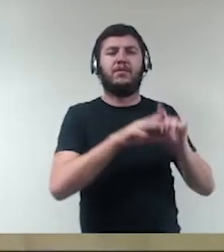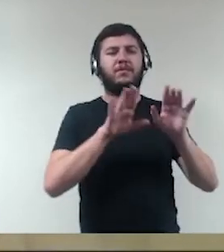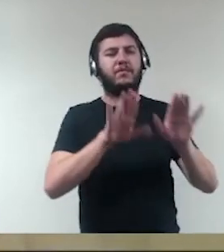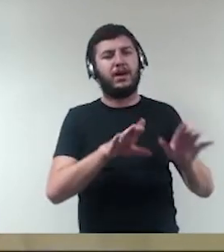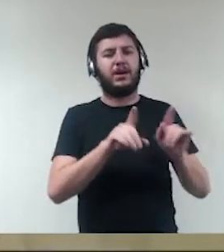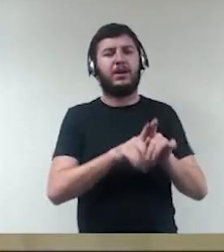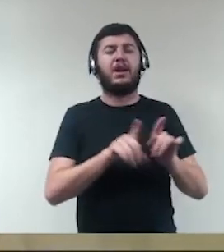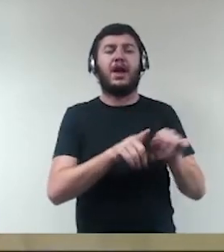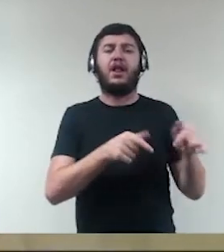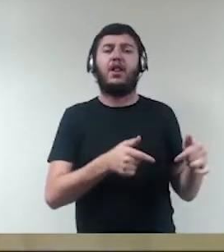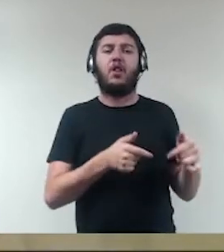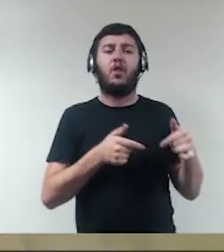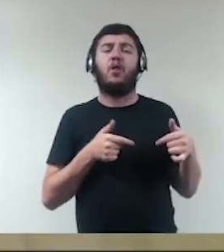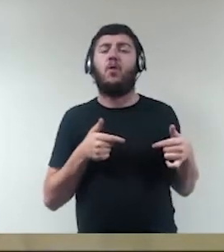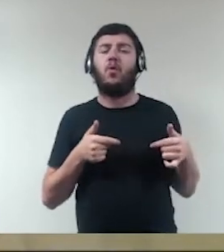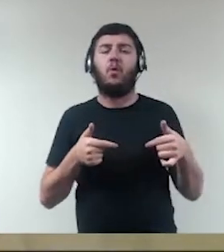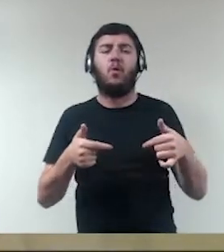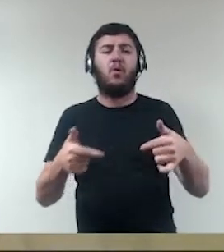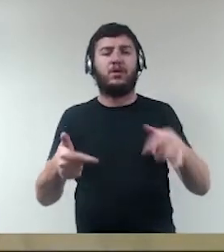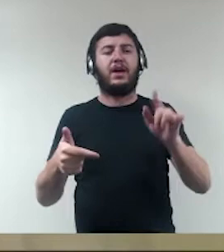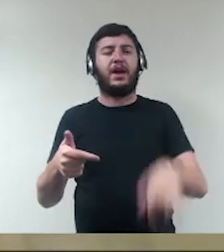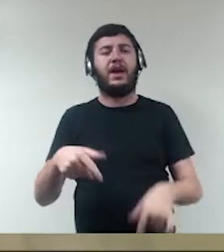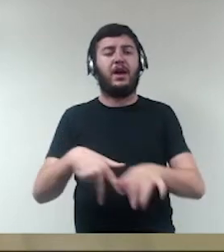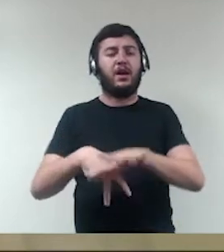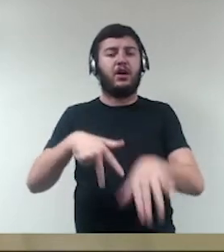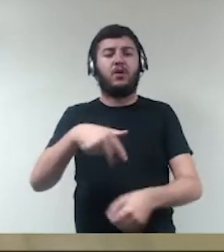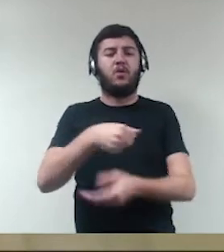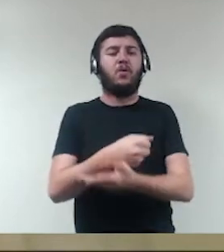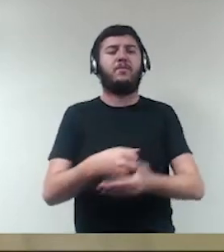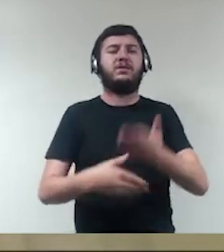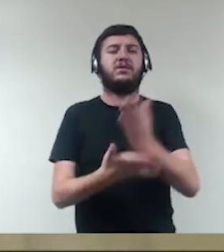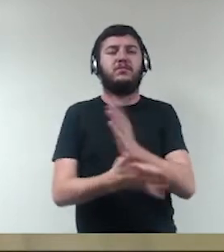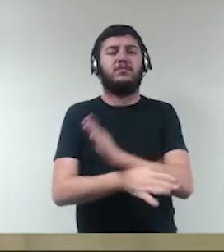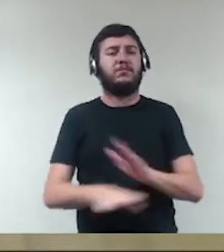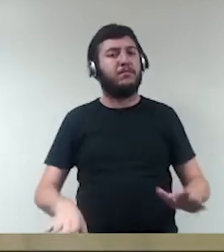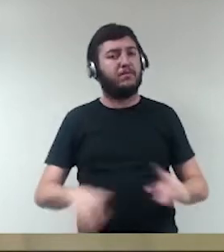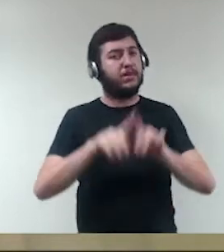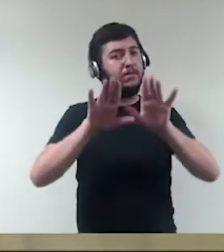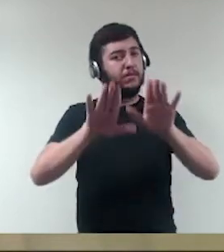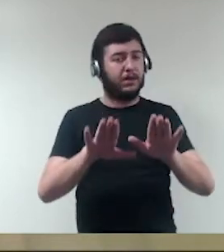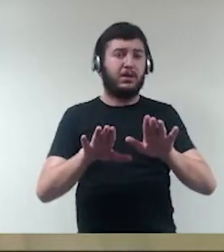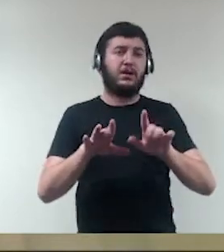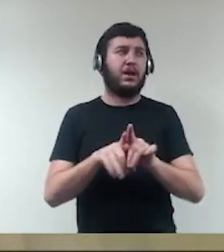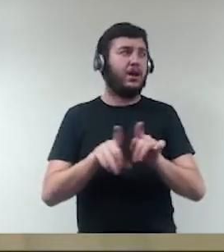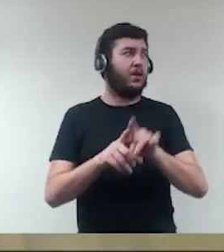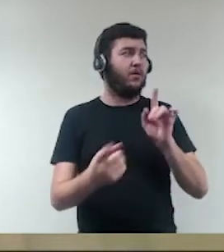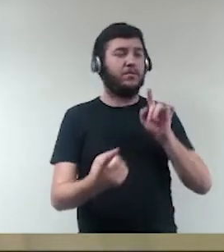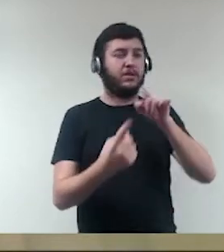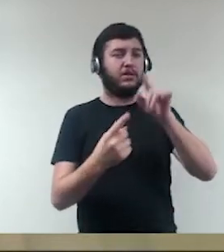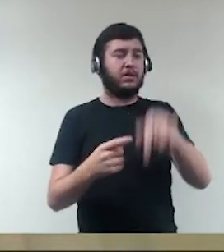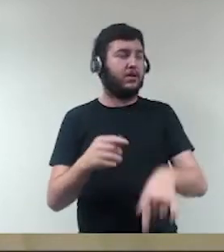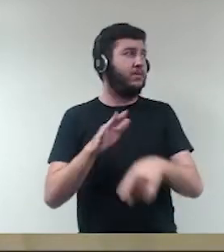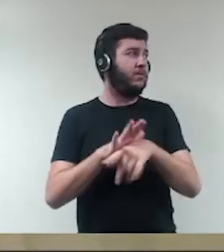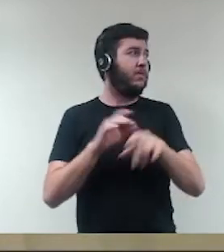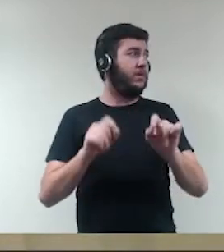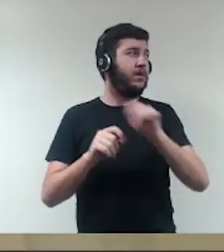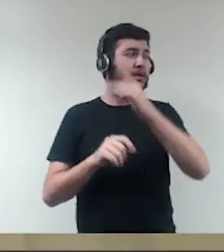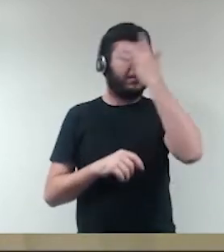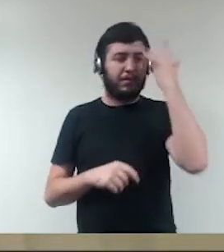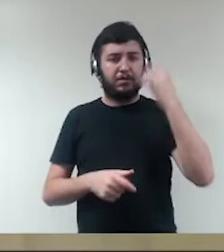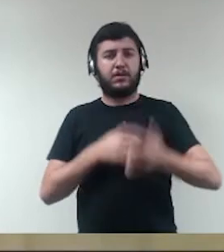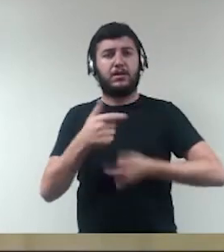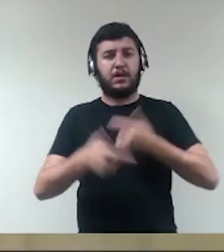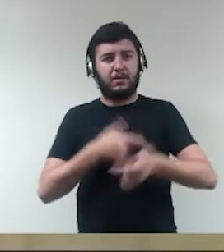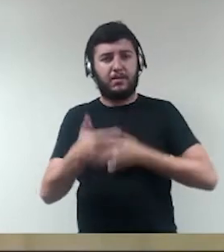corrupção. Então, o objetivo da MP foi dar segurança aos agentes públicos que têm competência decisória, apenas a